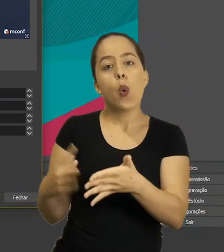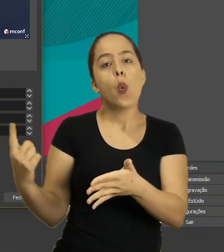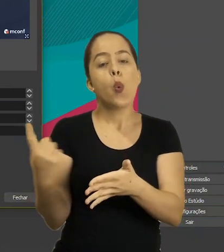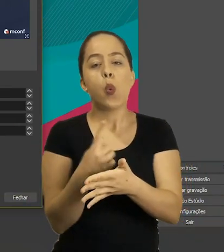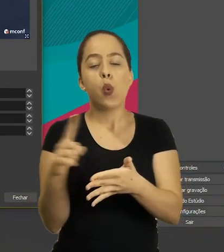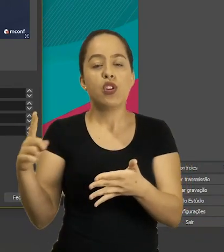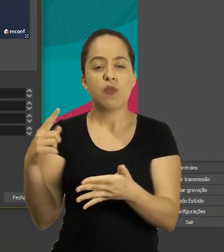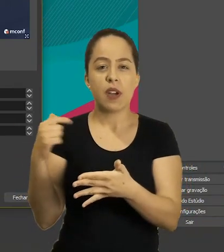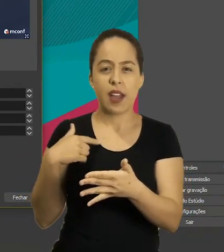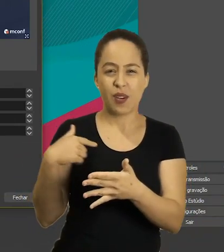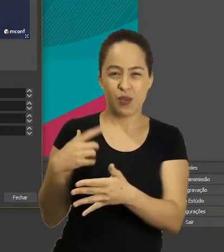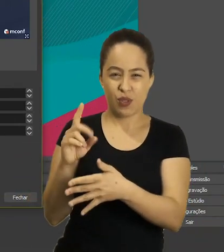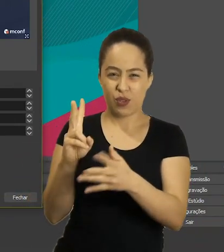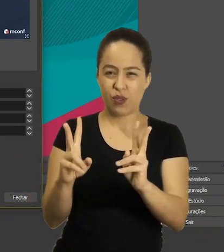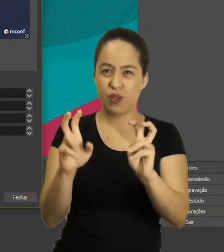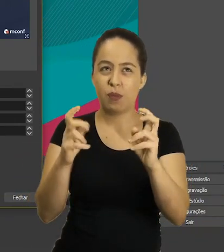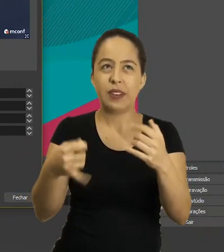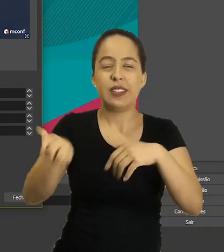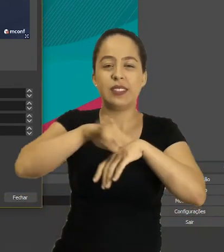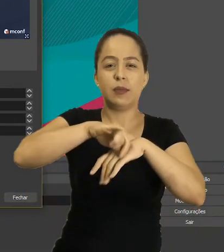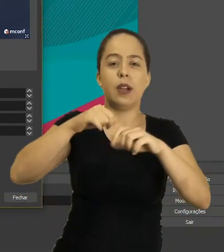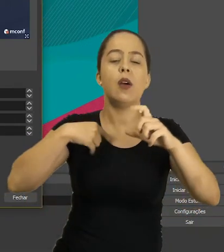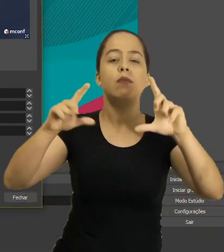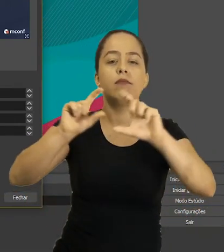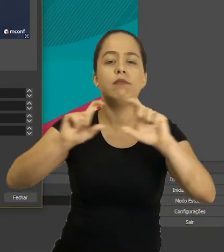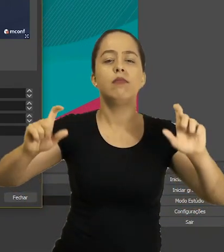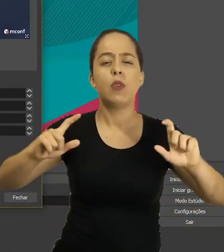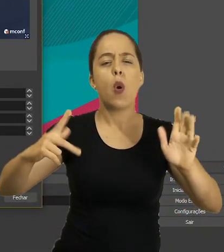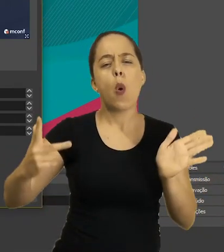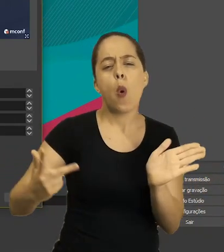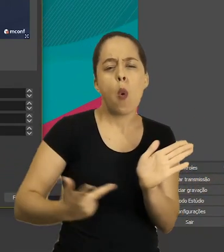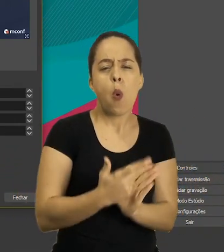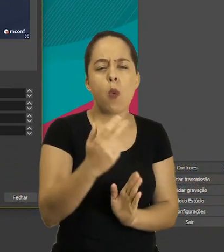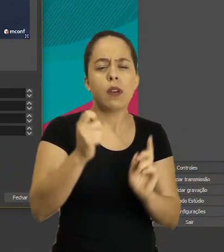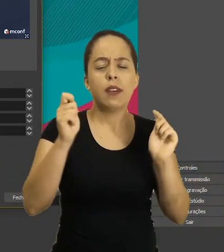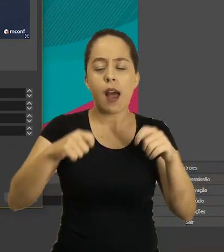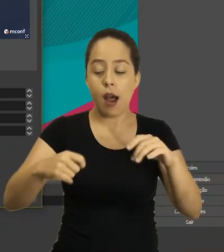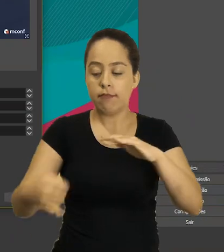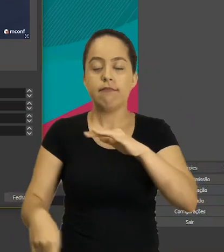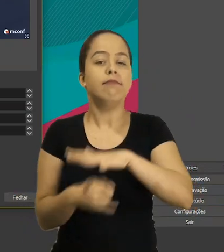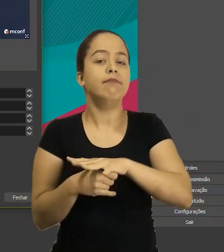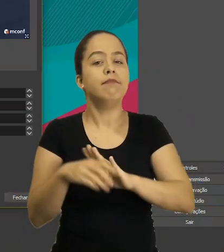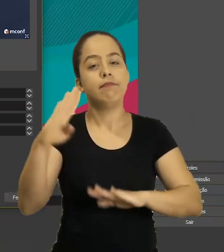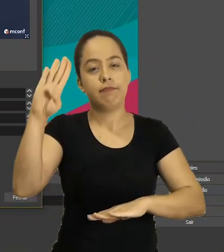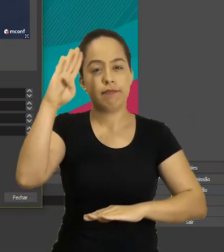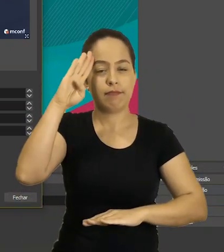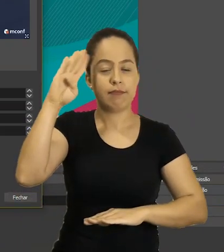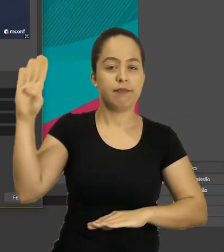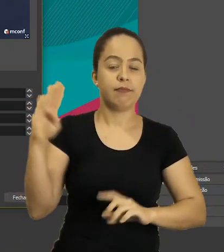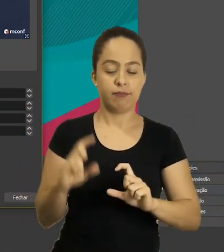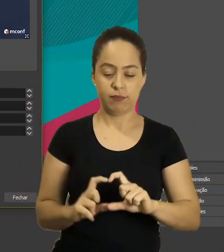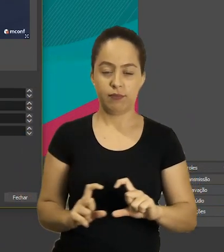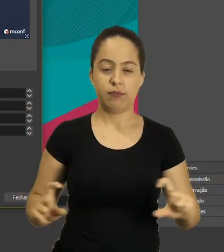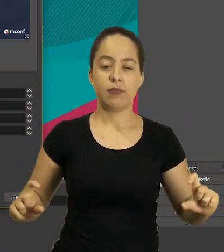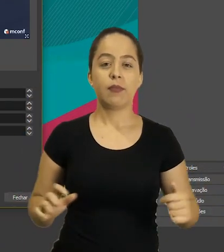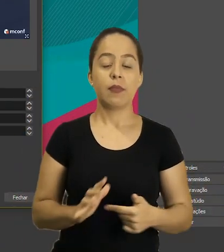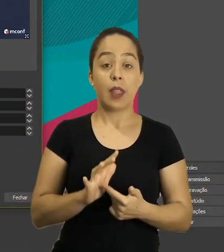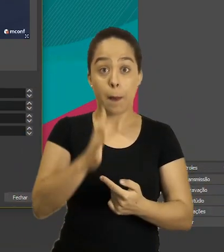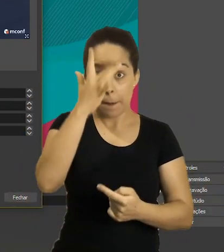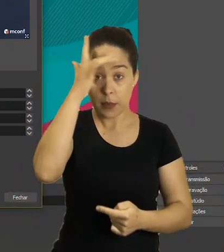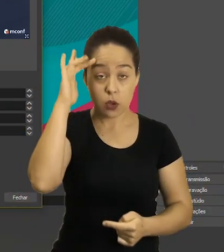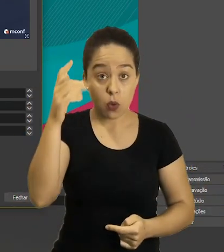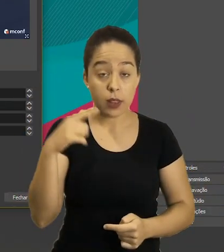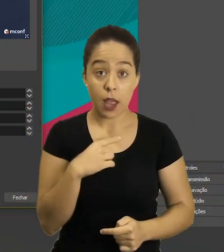baixo para cima eu posso cortar esse pedaço aqui de cima e deixar só essa parte de baixo aqui